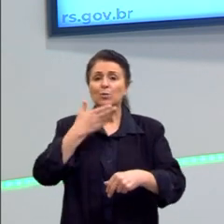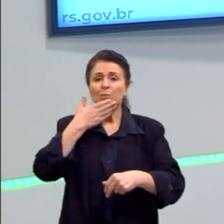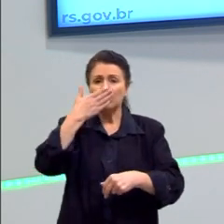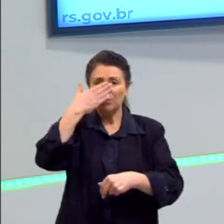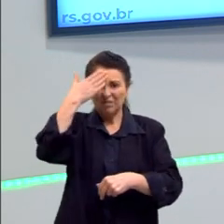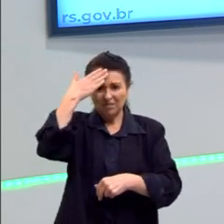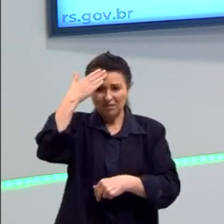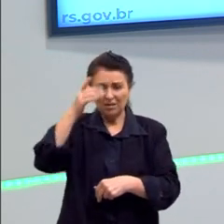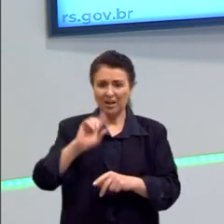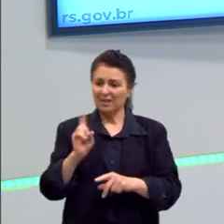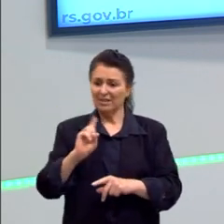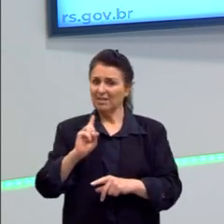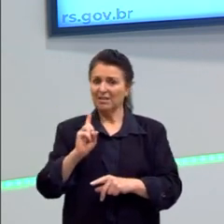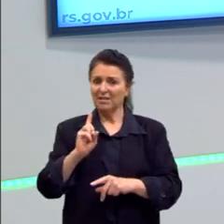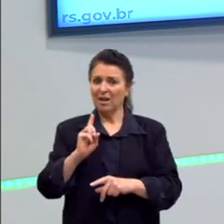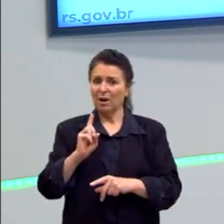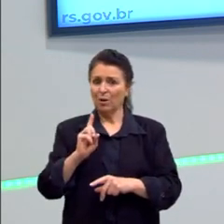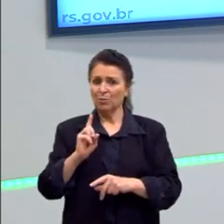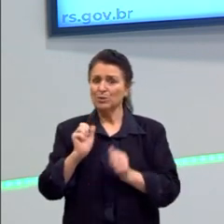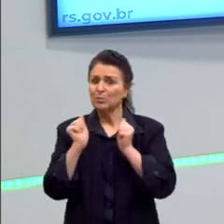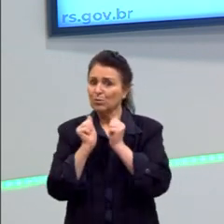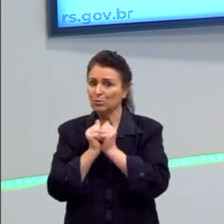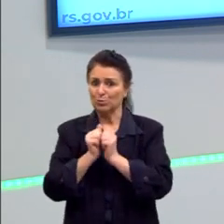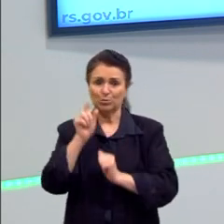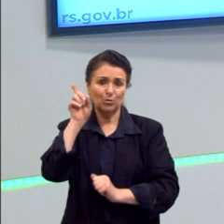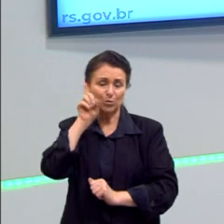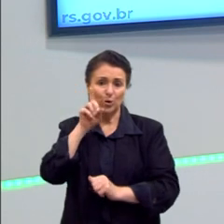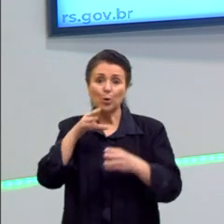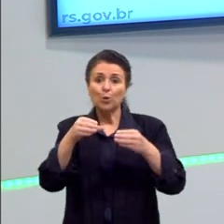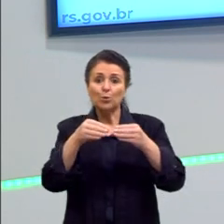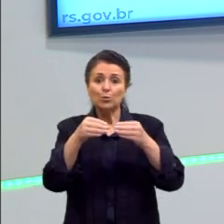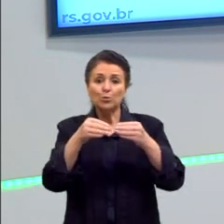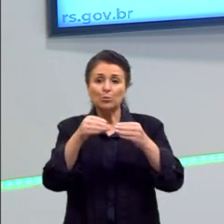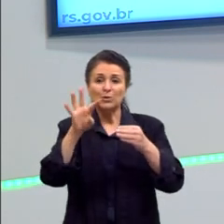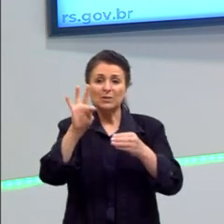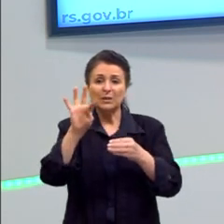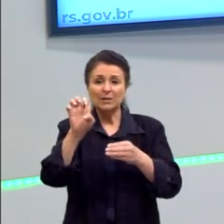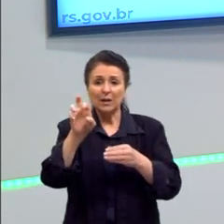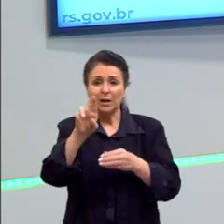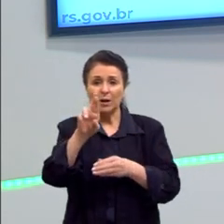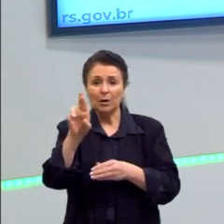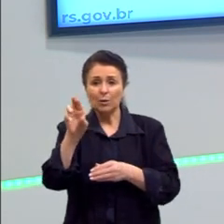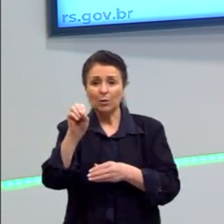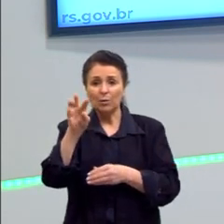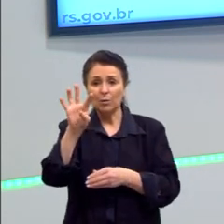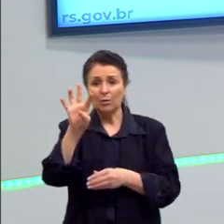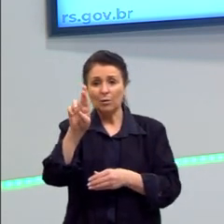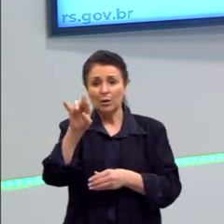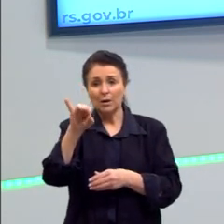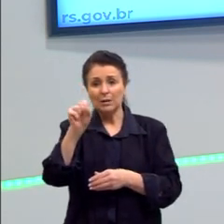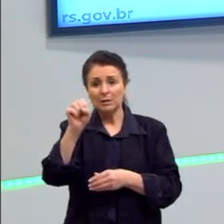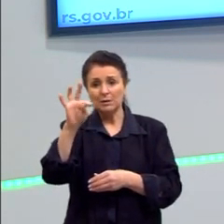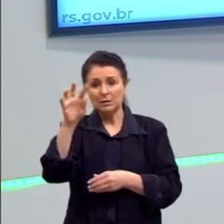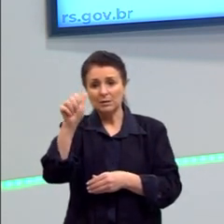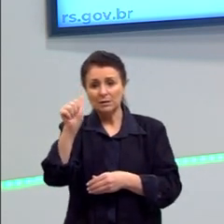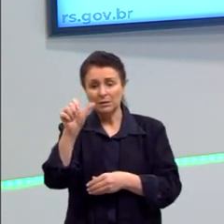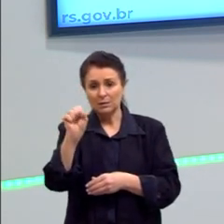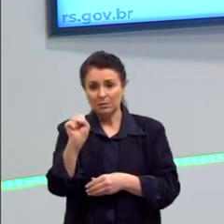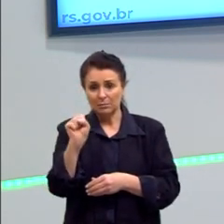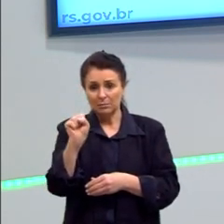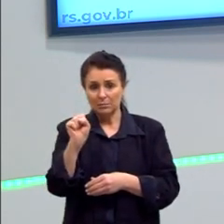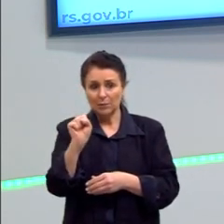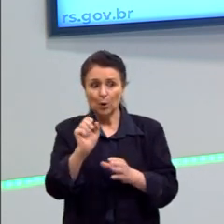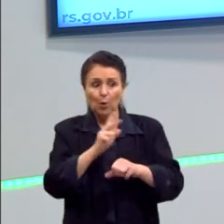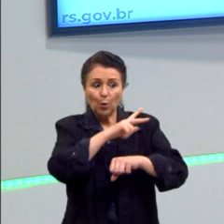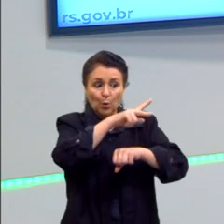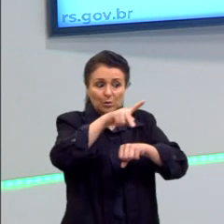Unidos. os grupos terroristas. Muitos países também acabam não se aproximando de países